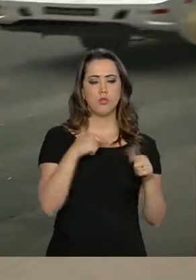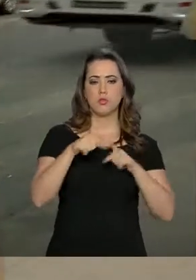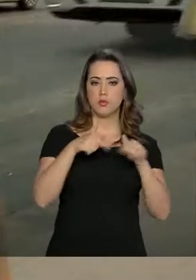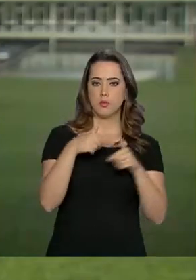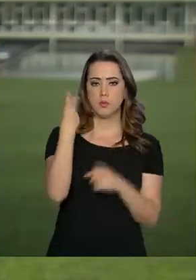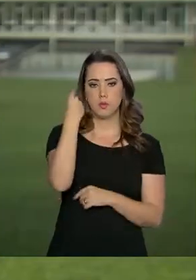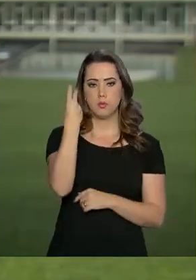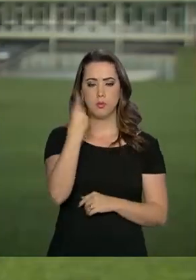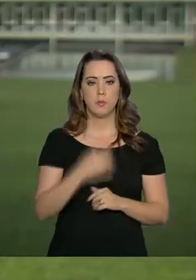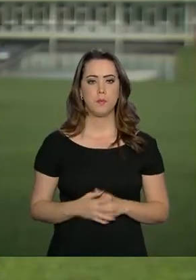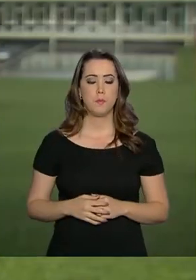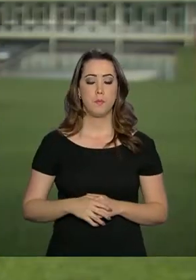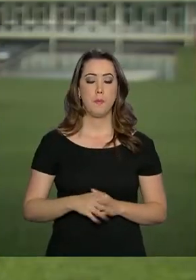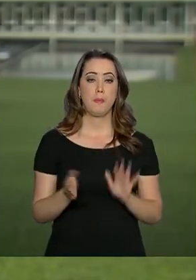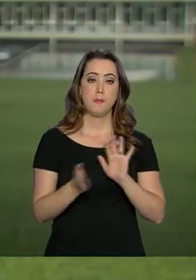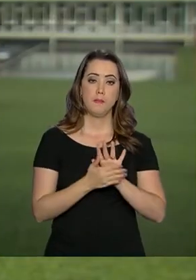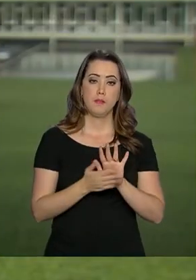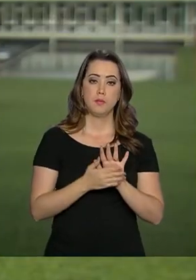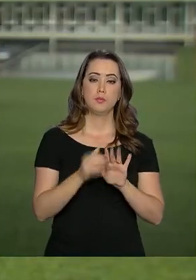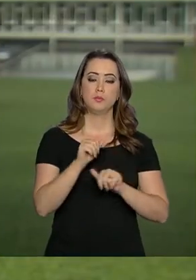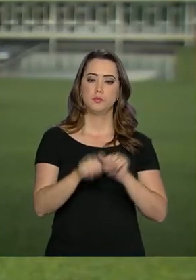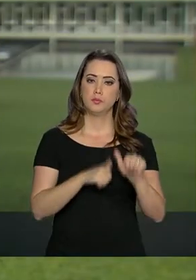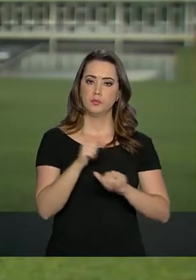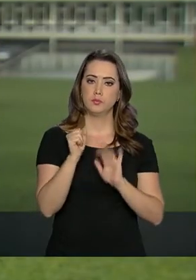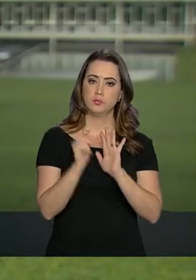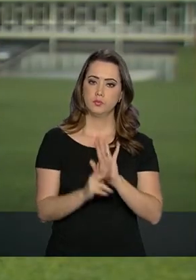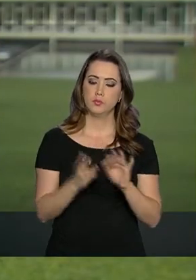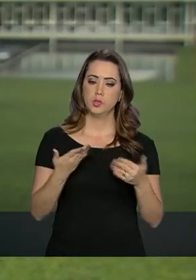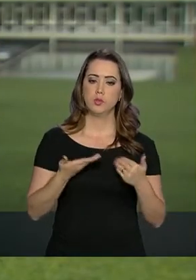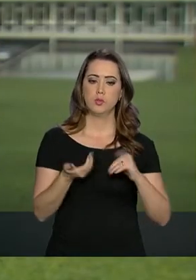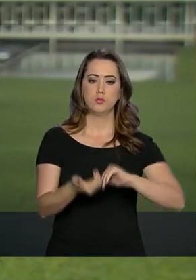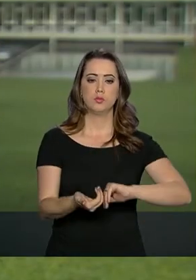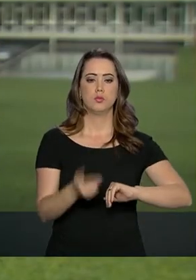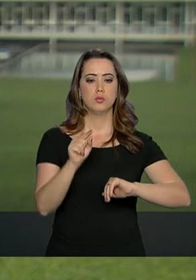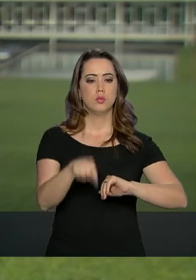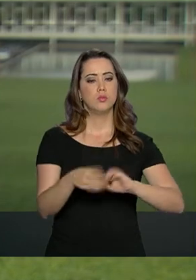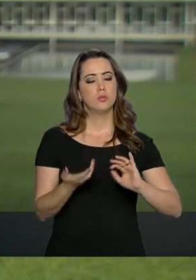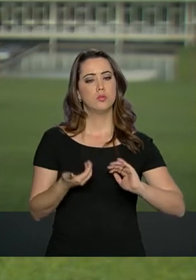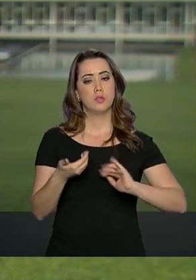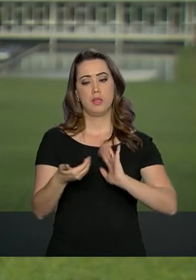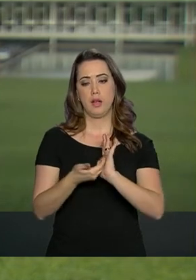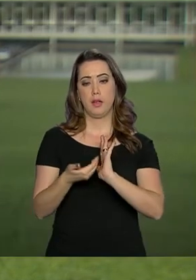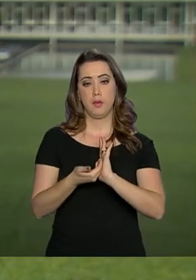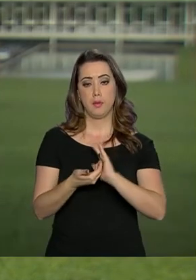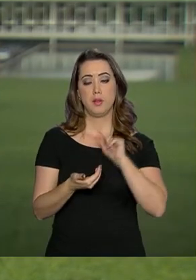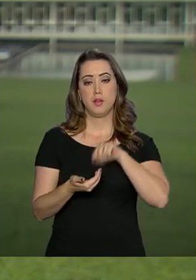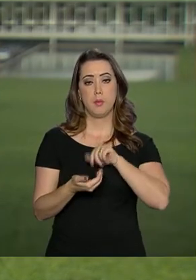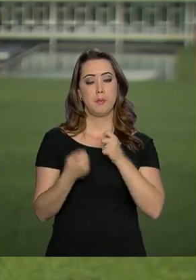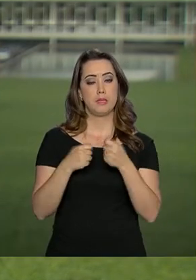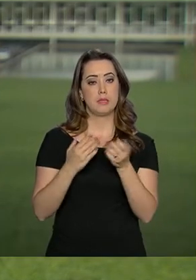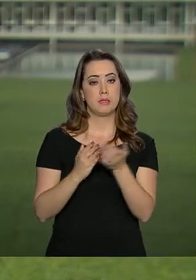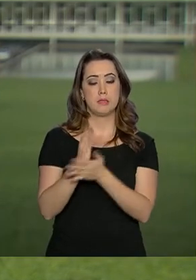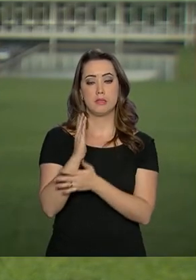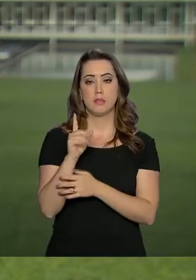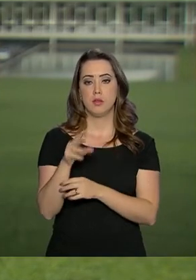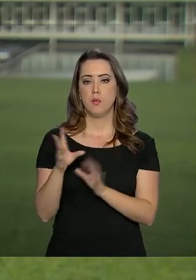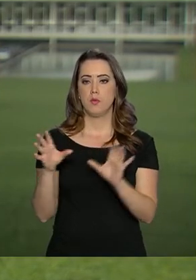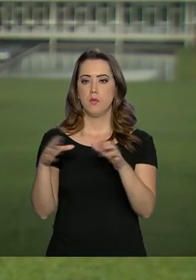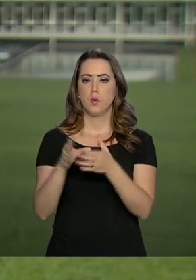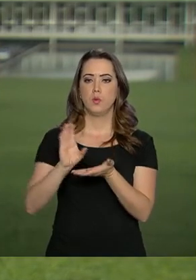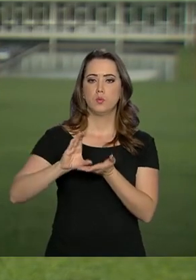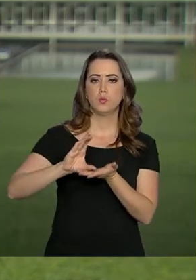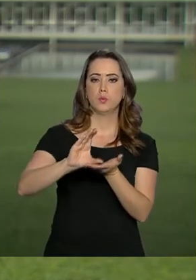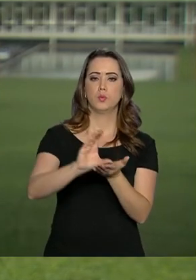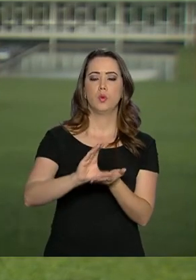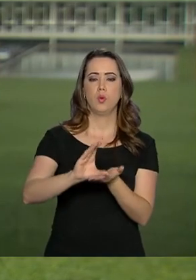não se está lá dentro. A proposta da nova Previdência tramita agora no Congresso Nacional. Na Câmara dos Deputados, ela precisa passar pela Comissão de